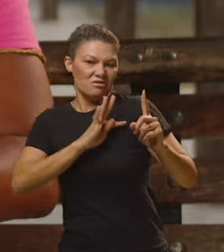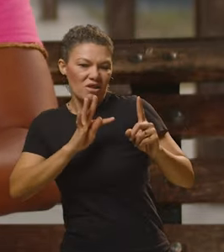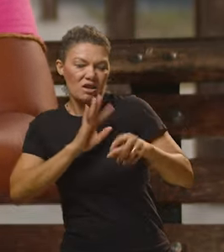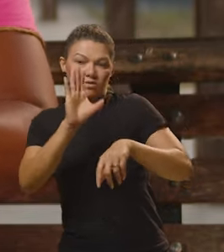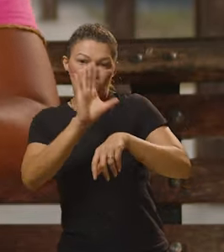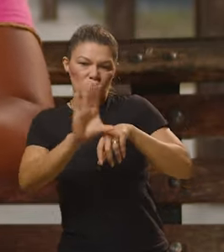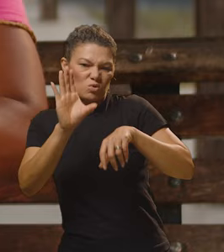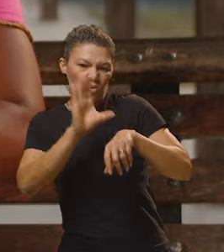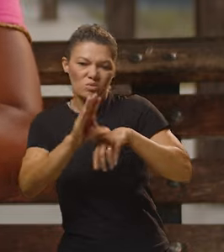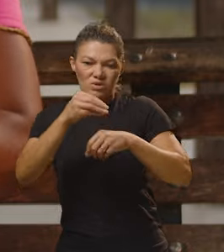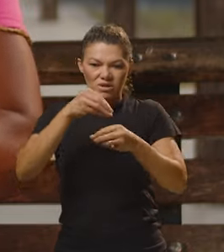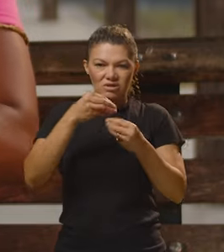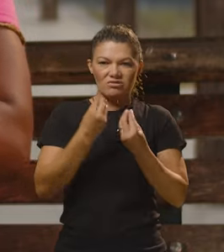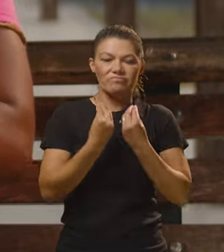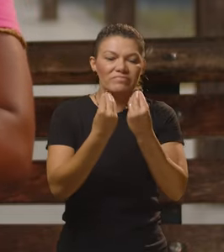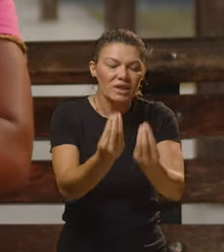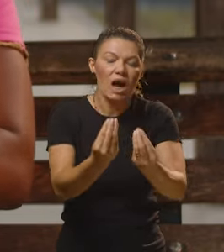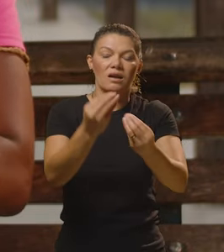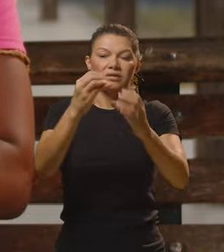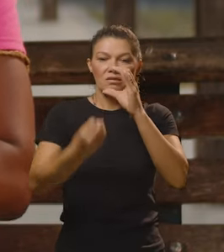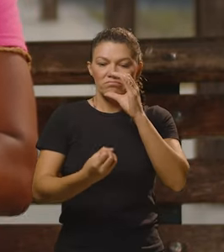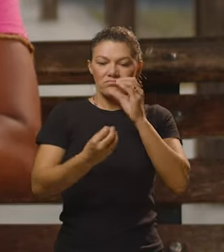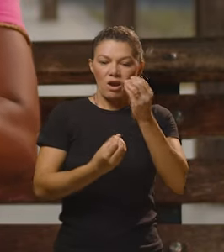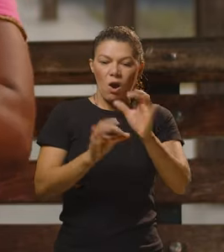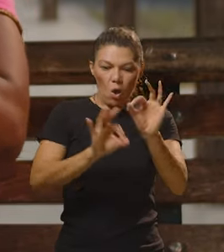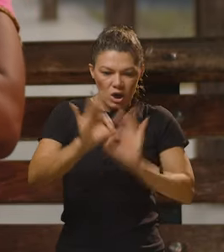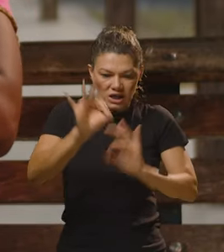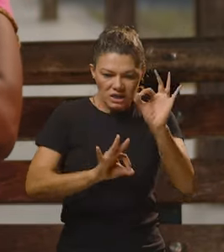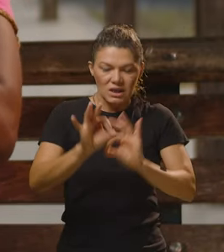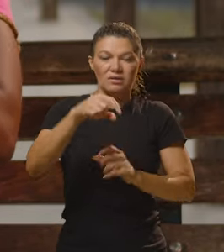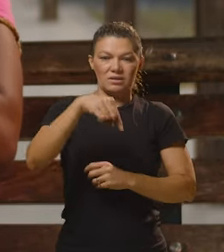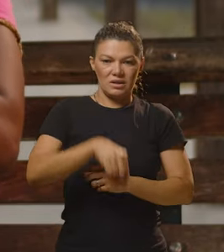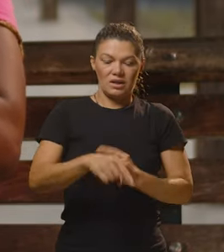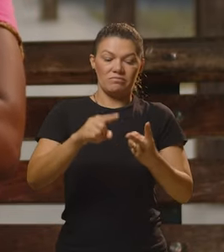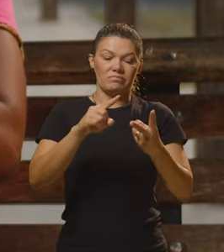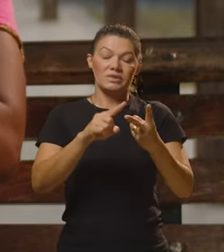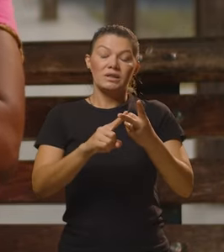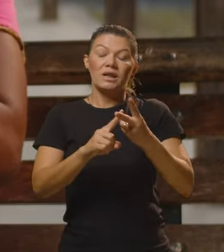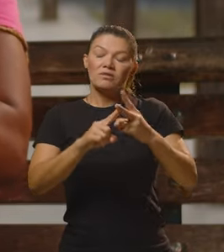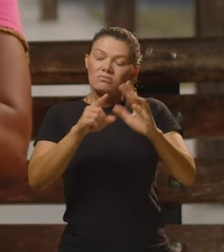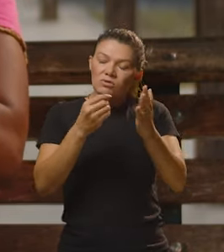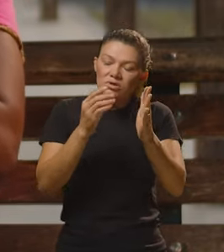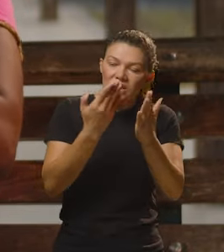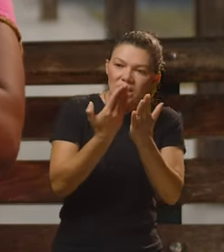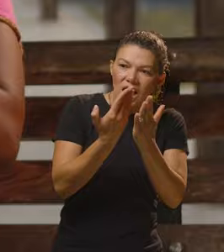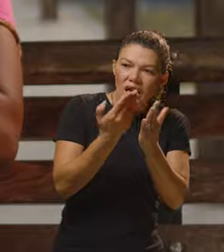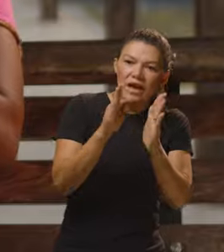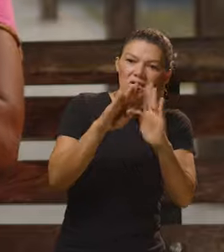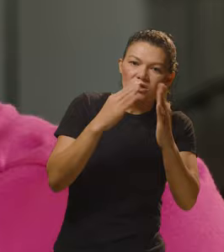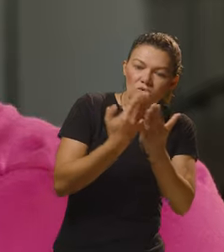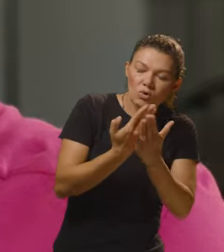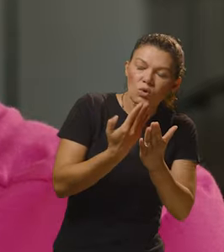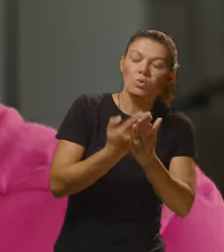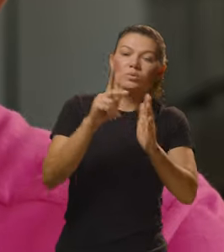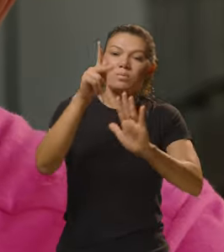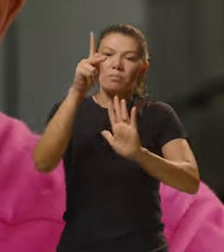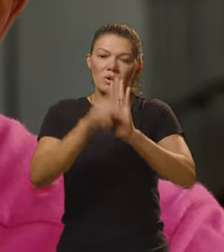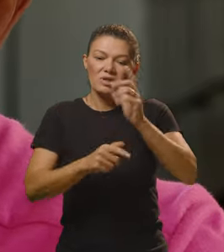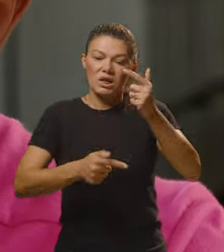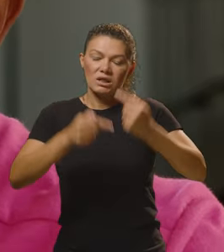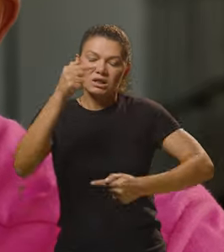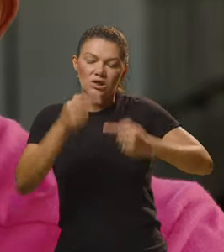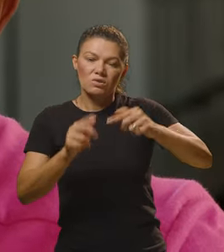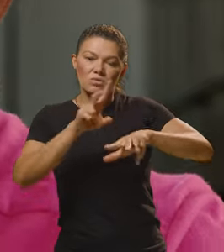técnica, dos cursos que a gente oferece, o que é produzido aqui, dentro dos estudos, dentro dos projetos que se discute